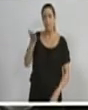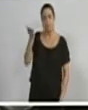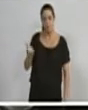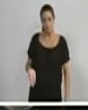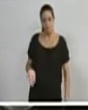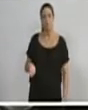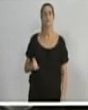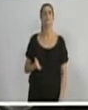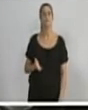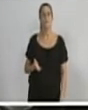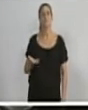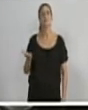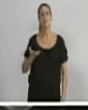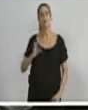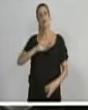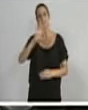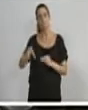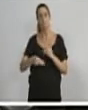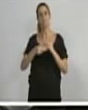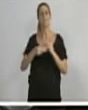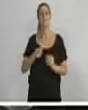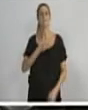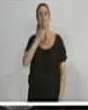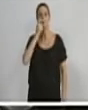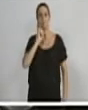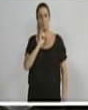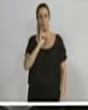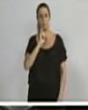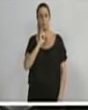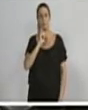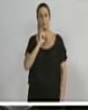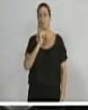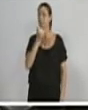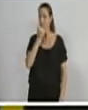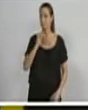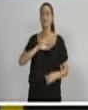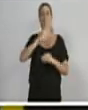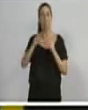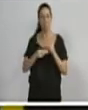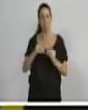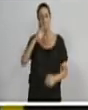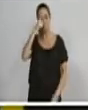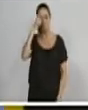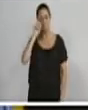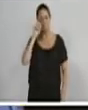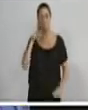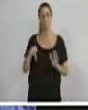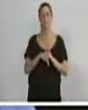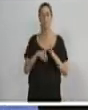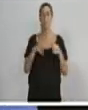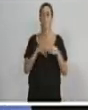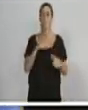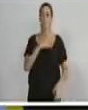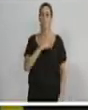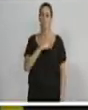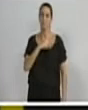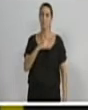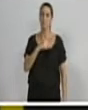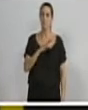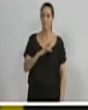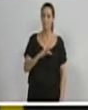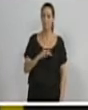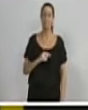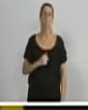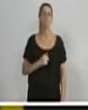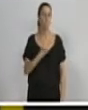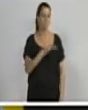Com a palavra em a parte ao vereador Fábio Fidler, vereador Jefferson Forrest, do PT. Vereador Fábio, eu entendo que V.